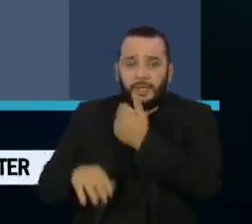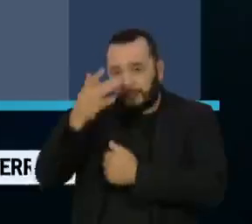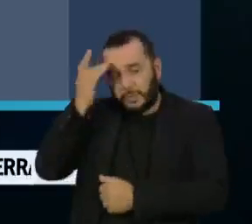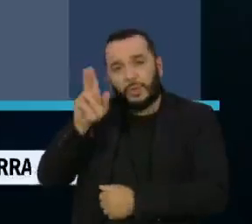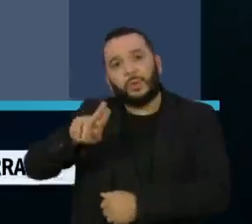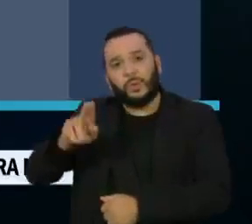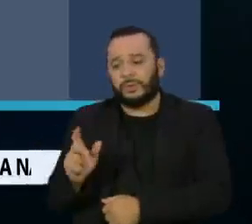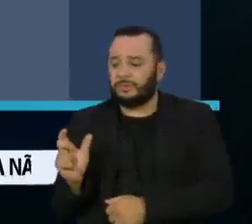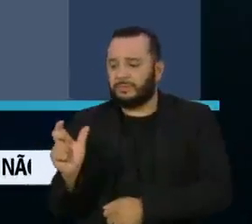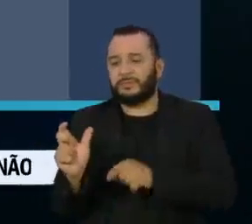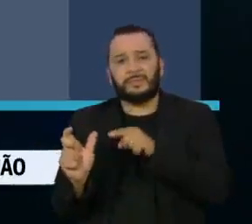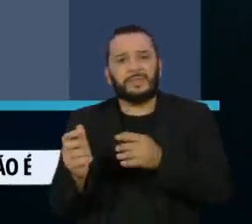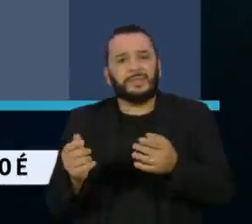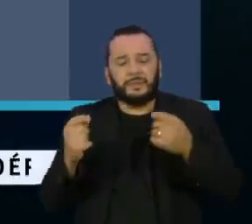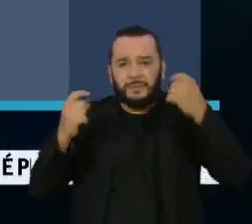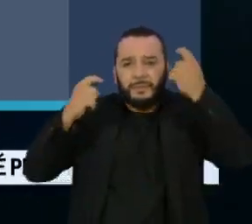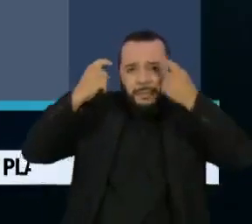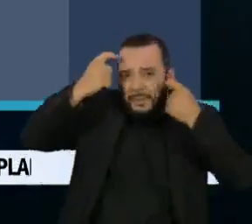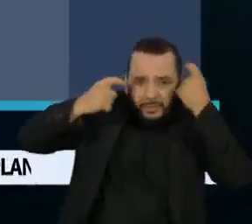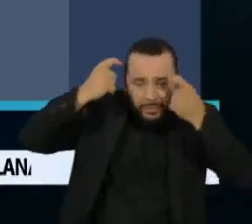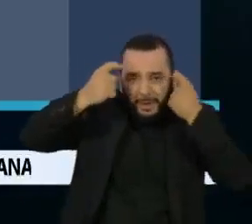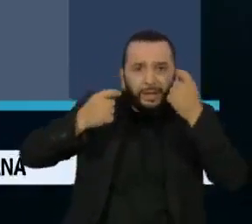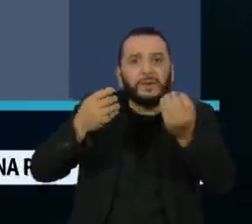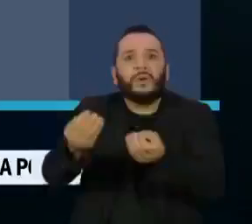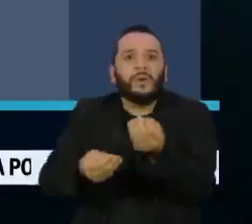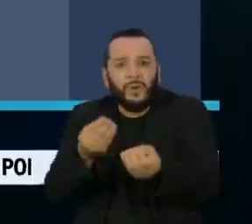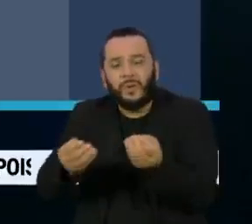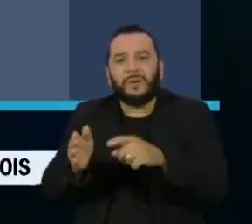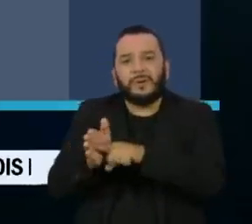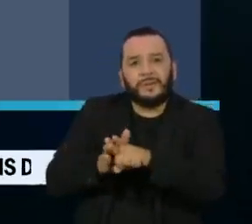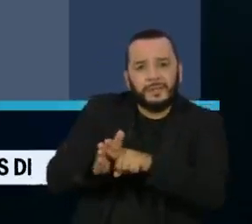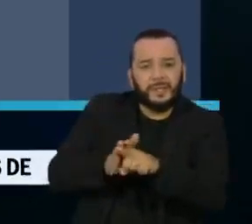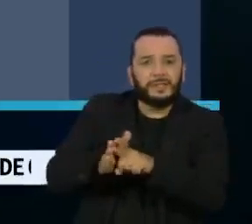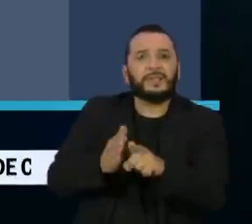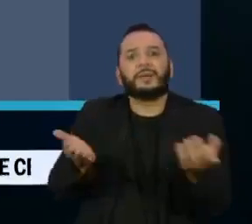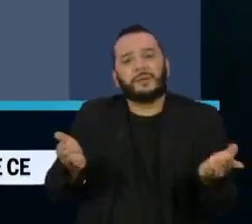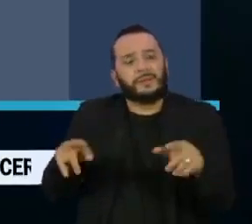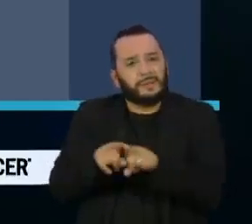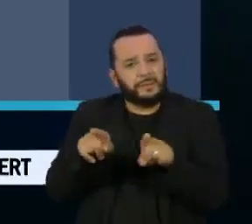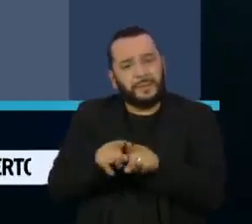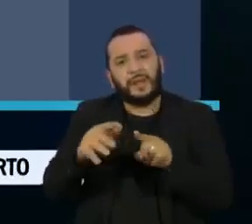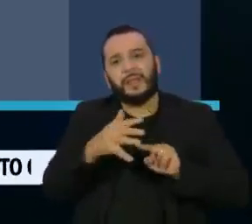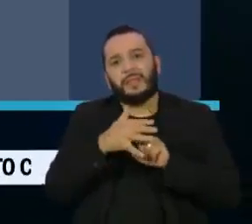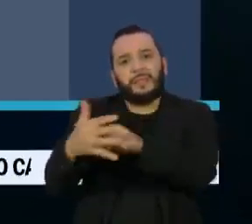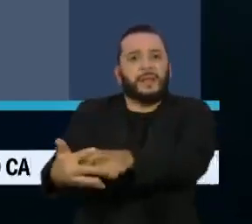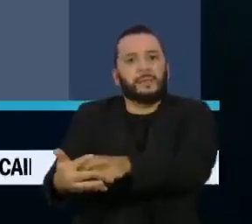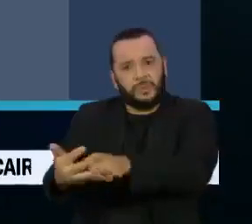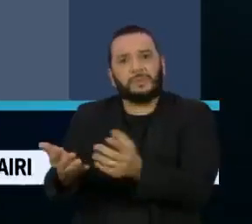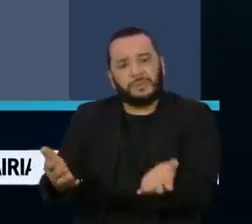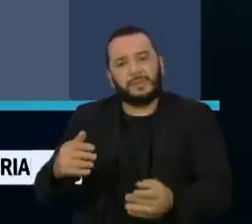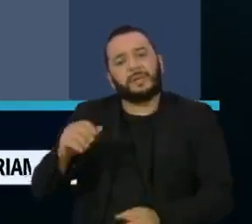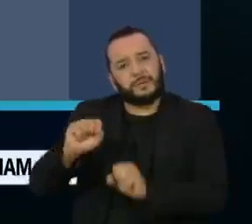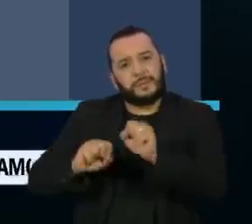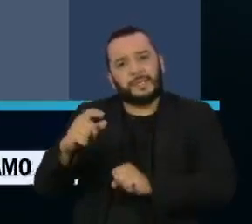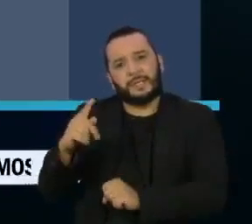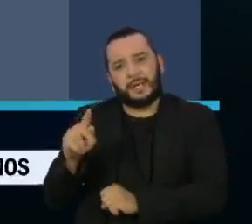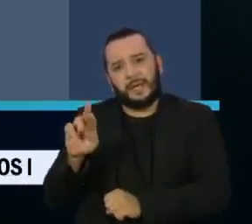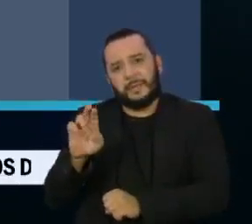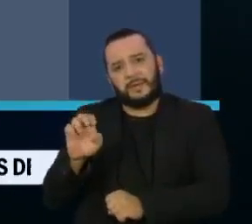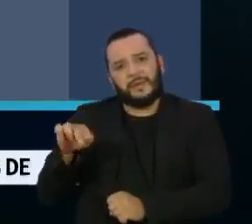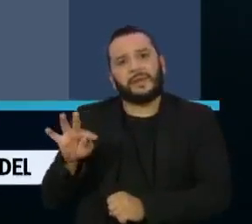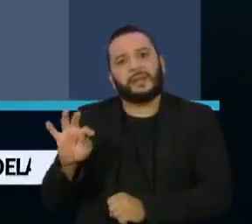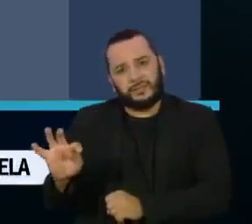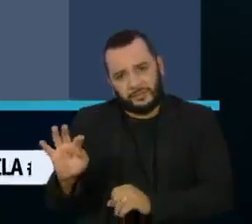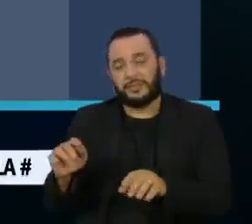da Prevent Senior se dizem preocupados sobre a condução das investigações e denúncias sofridas pela operadora. Pedem que sejam